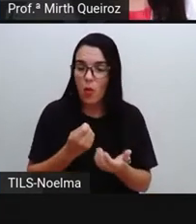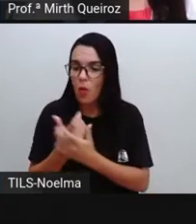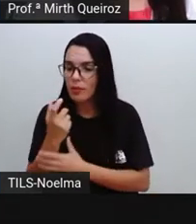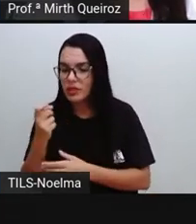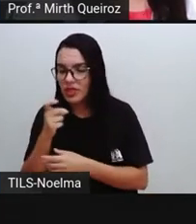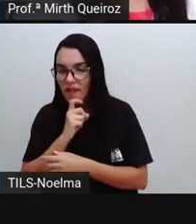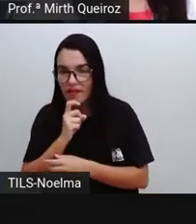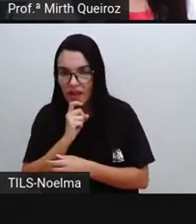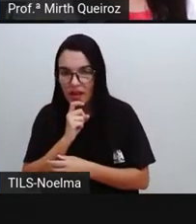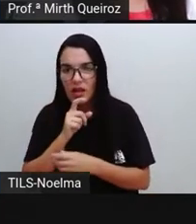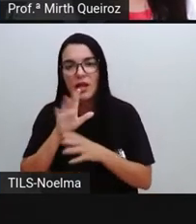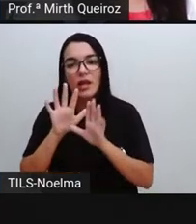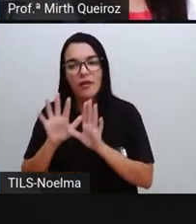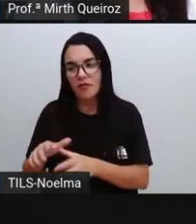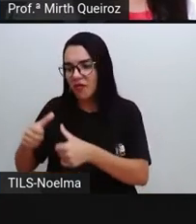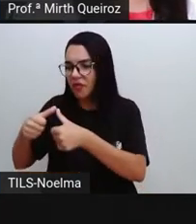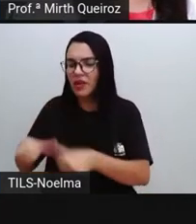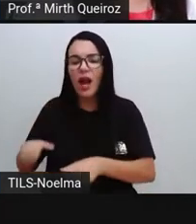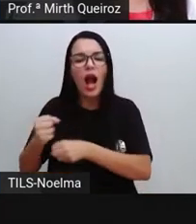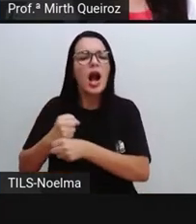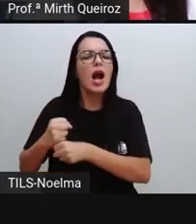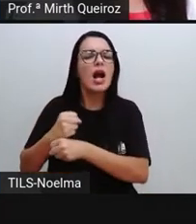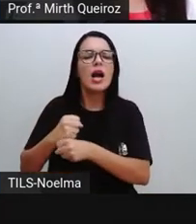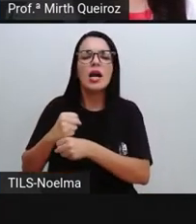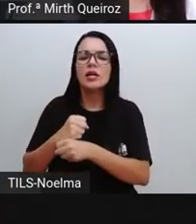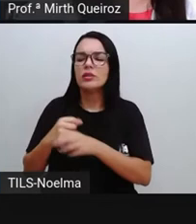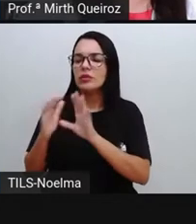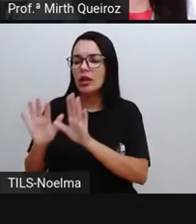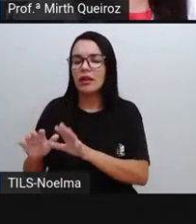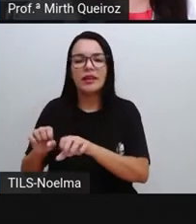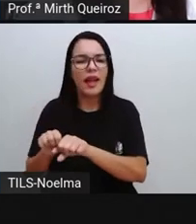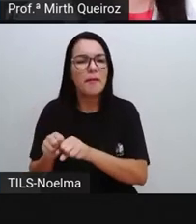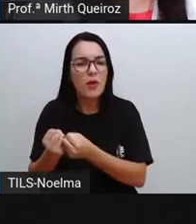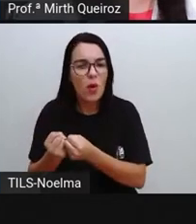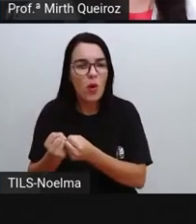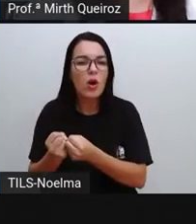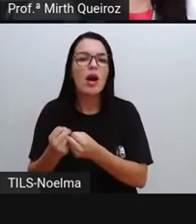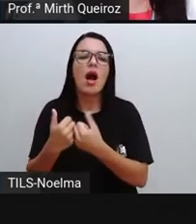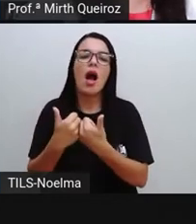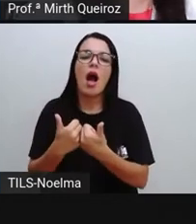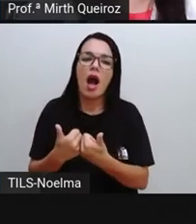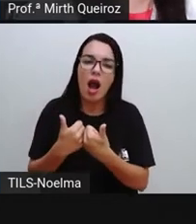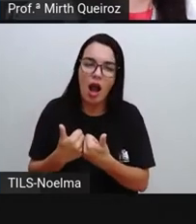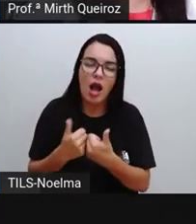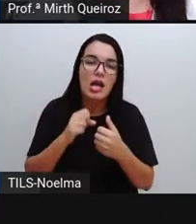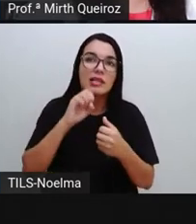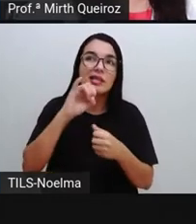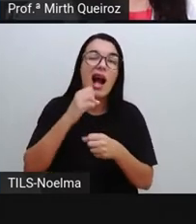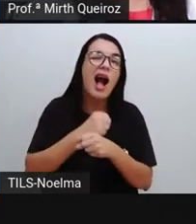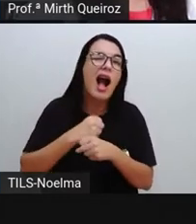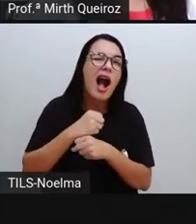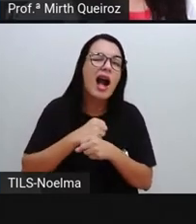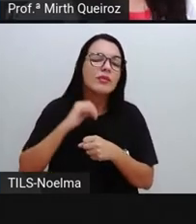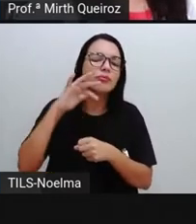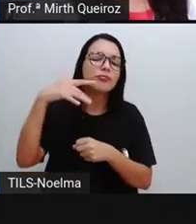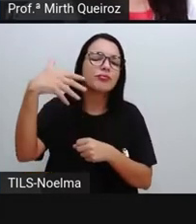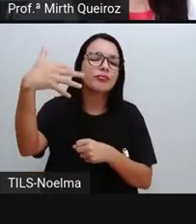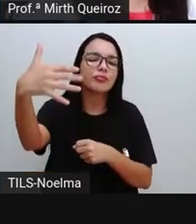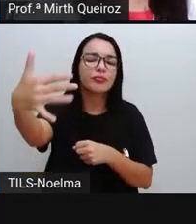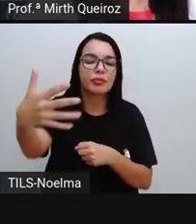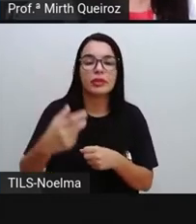mais. E já no caso de uma geladeira, um fogão, uma máquina de lavar, um carro, micro-ondas, um computador, tem uma